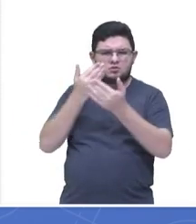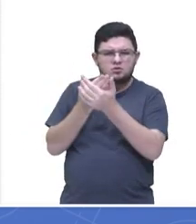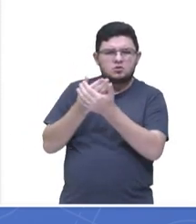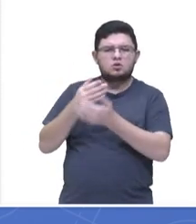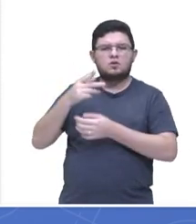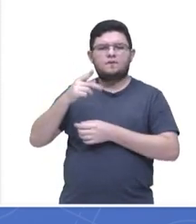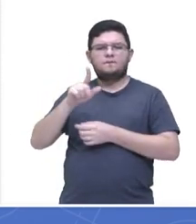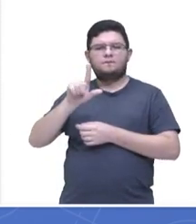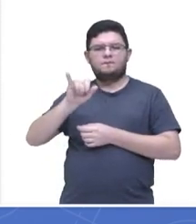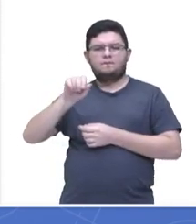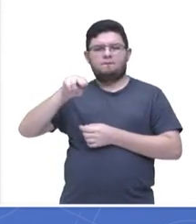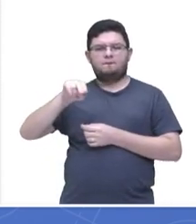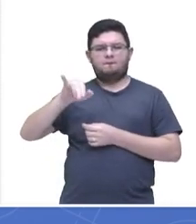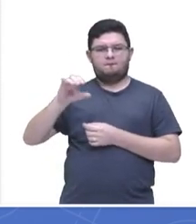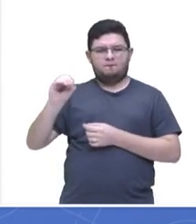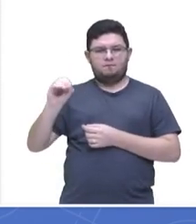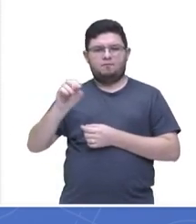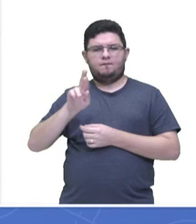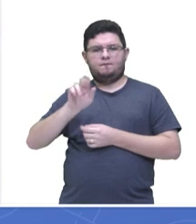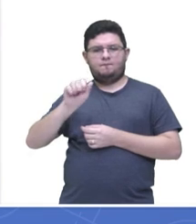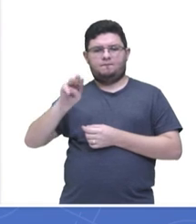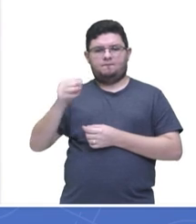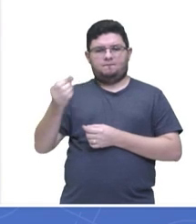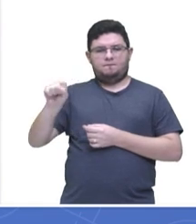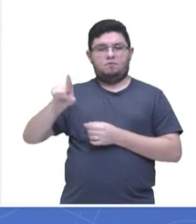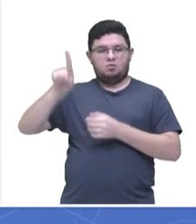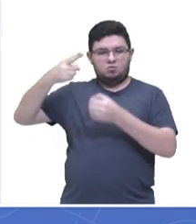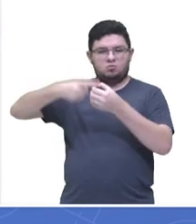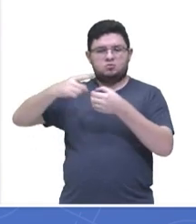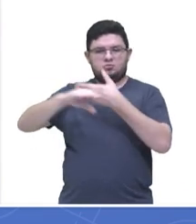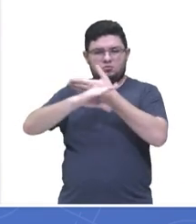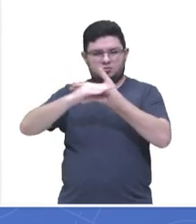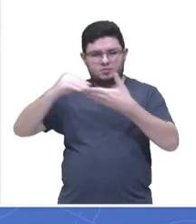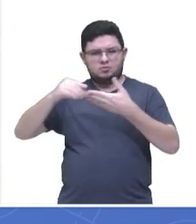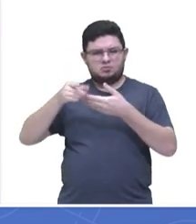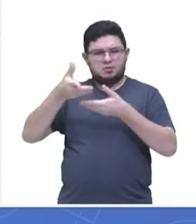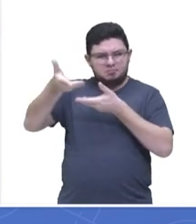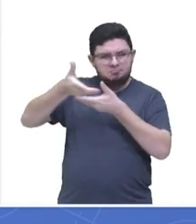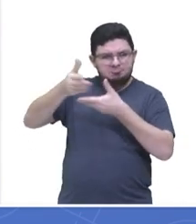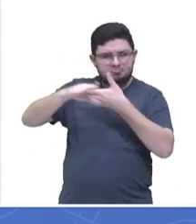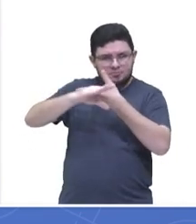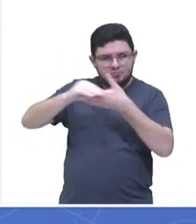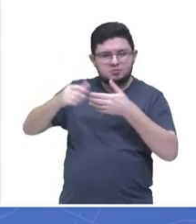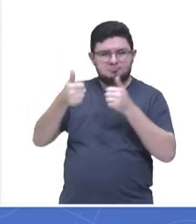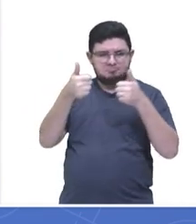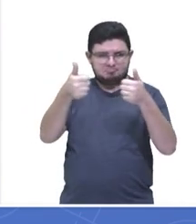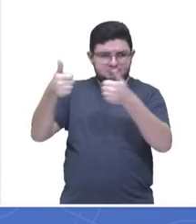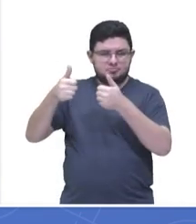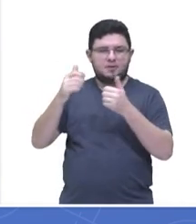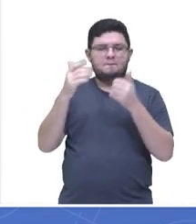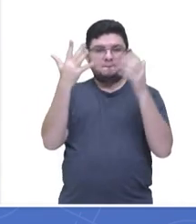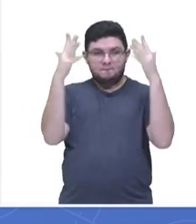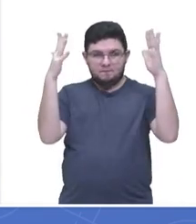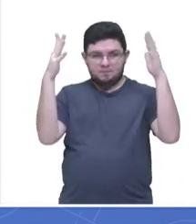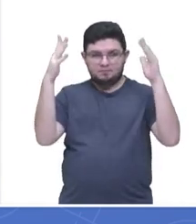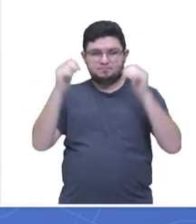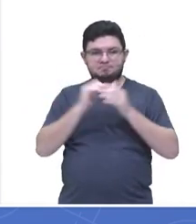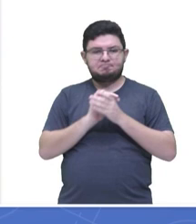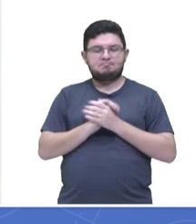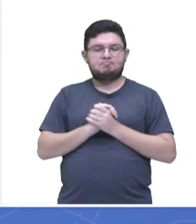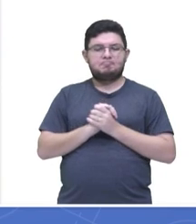Plínio Ramos Coelho, também de Humaitá. Humaitá está participando bem aí. Parabéns, Humaitá, pela participação de vocês. Vamos para mais um?